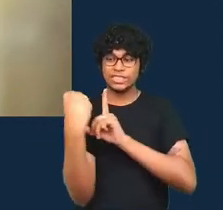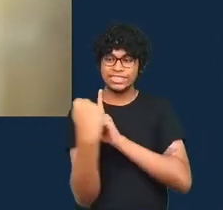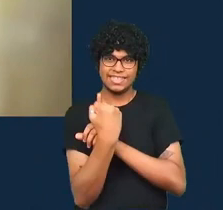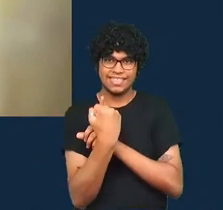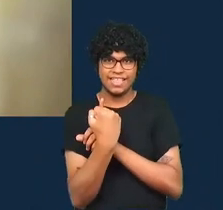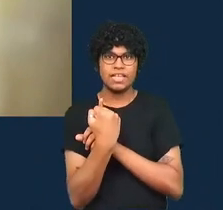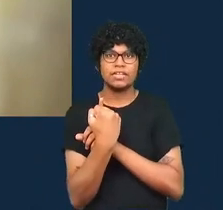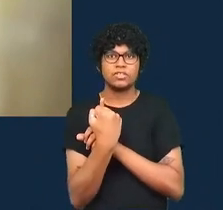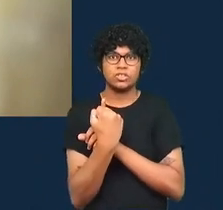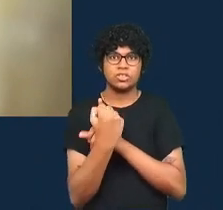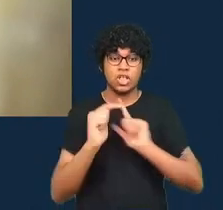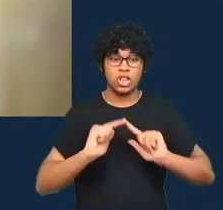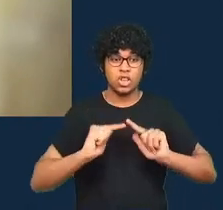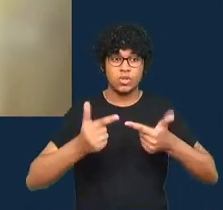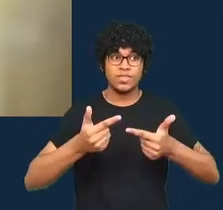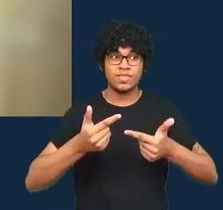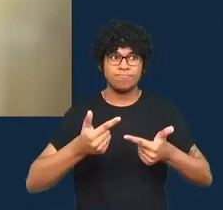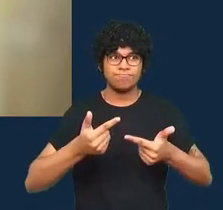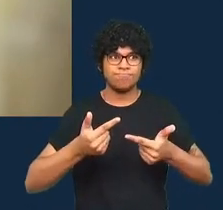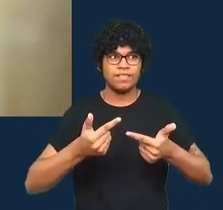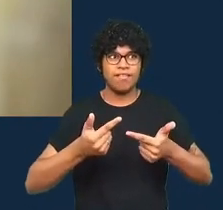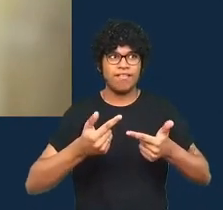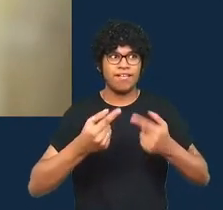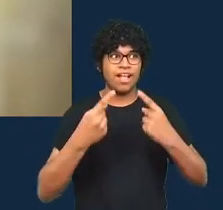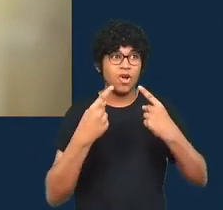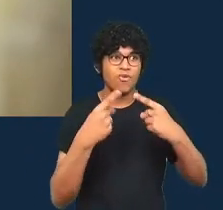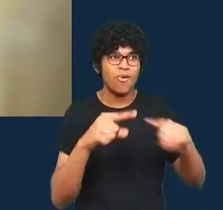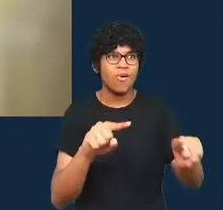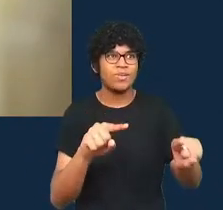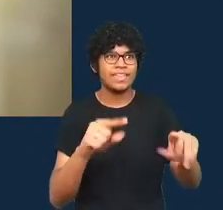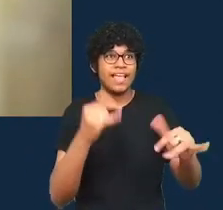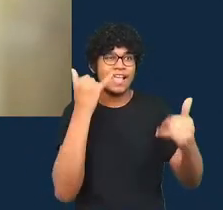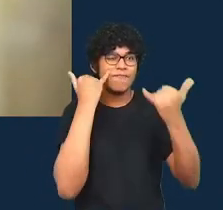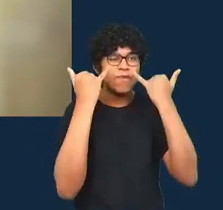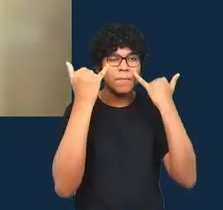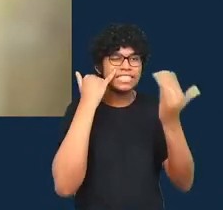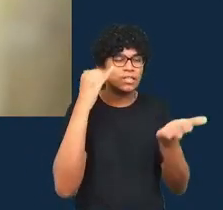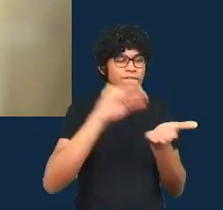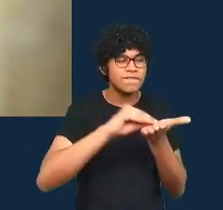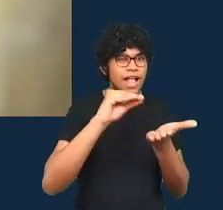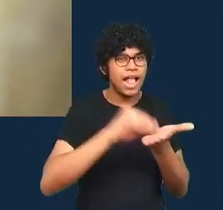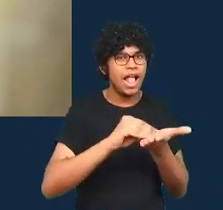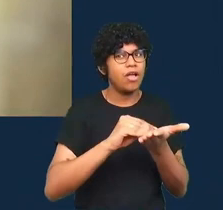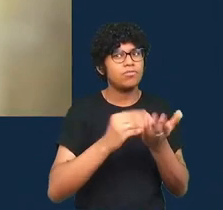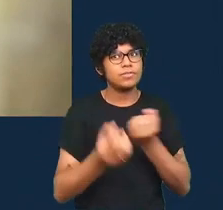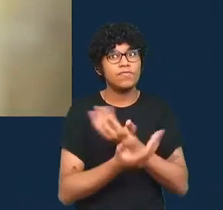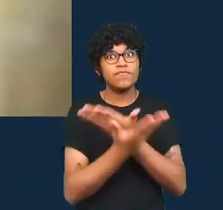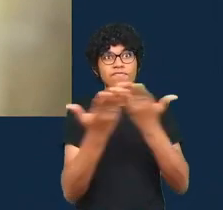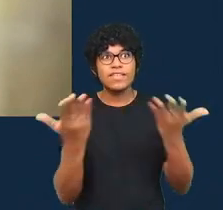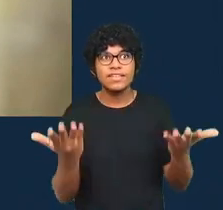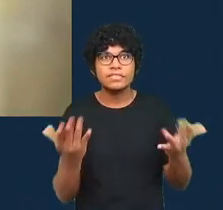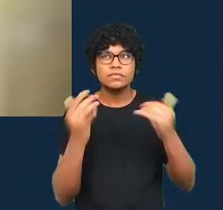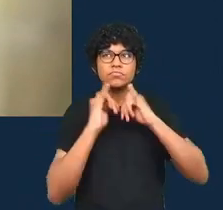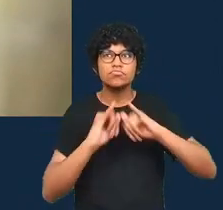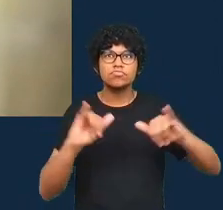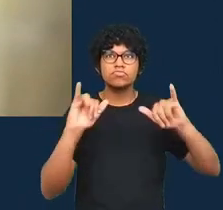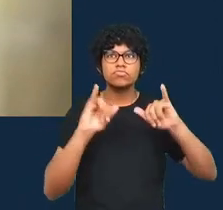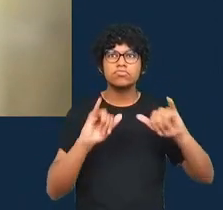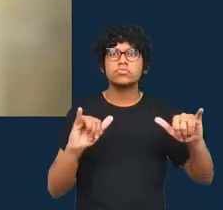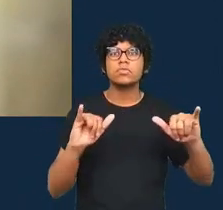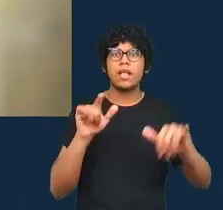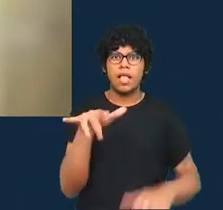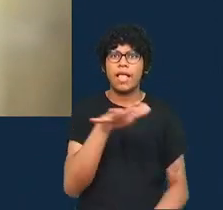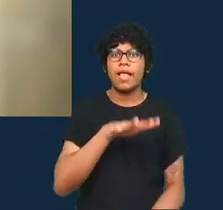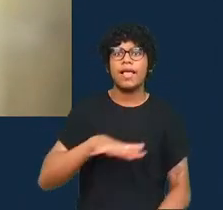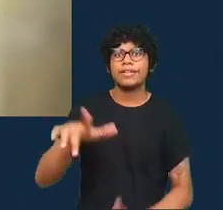a desinformação que você está tentando explorar mais aqui essa área dentro do jornalismo de dados e eu